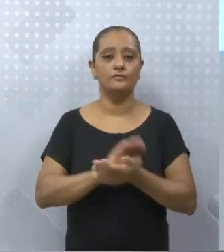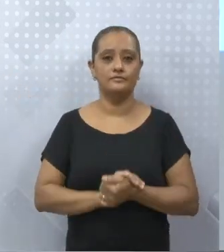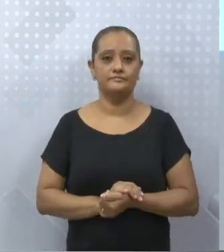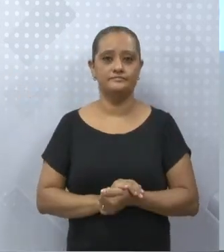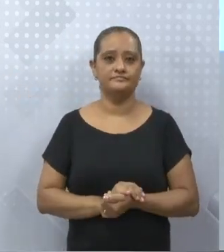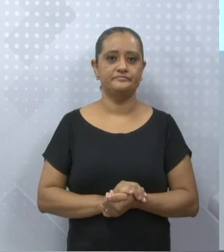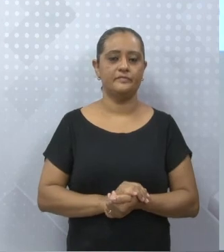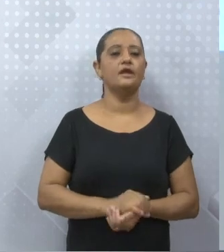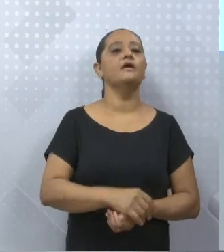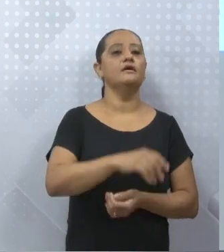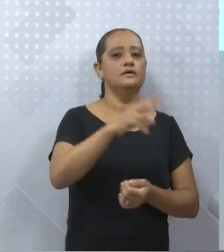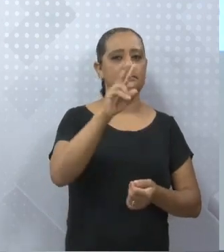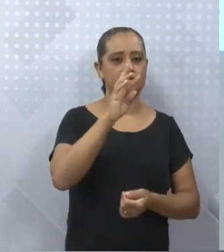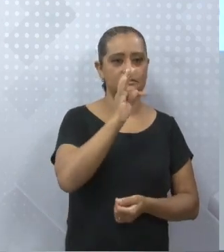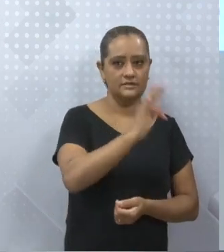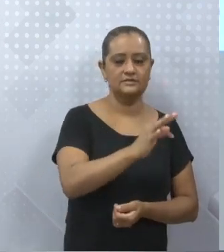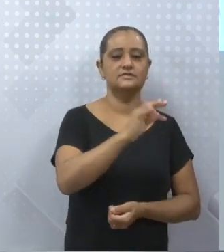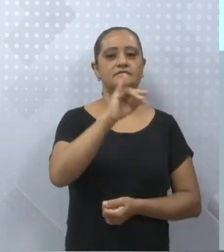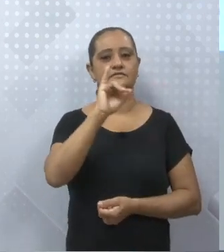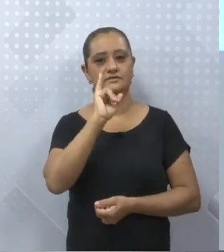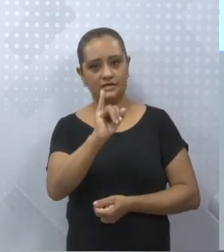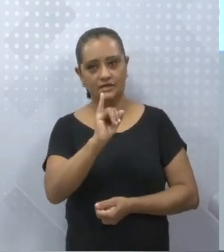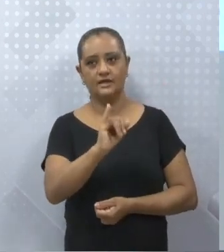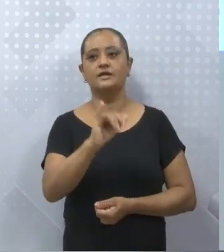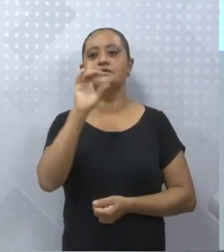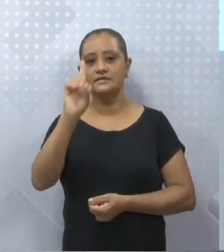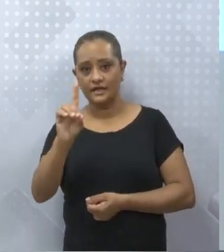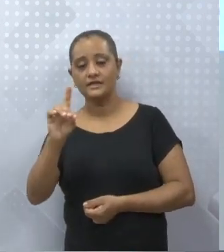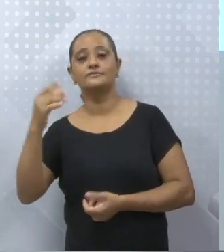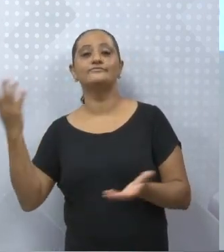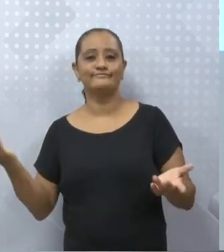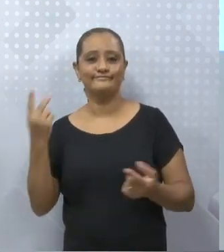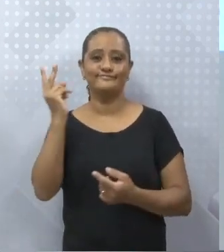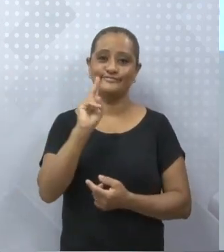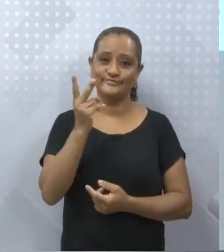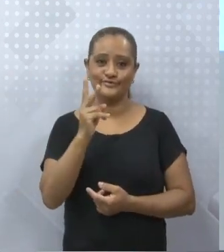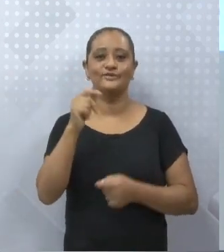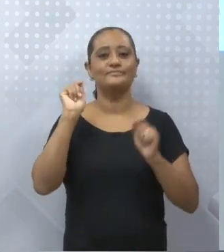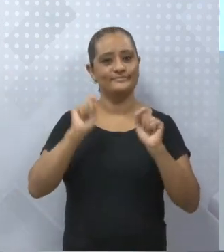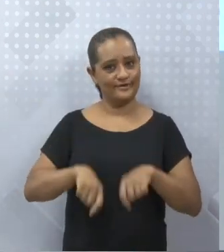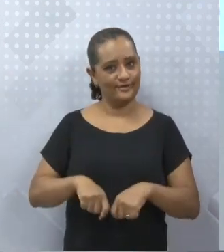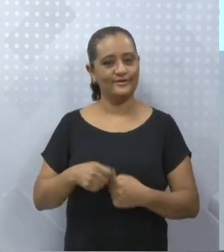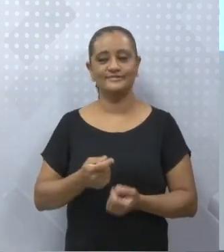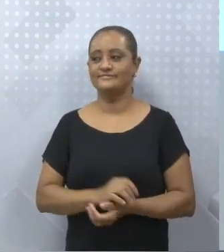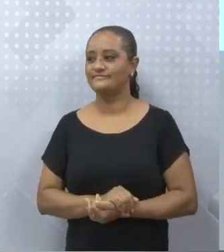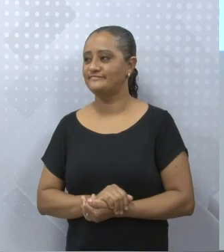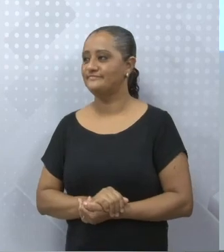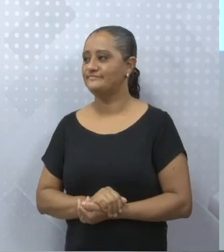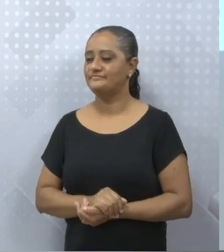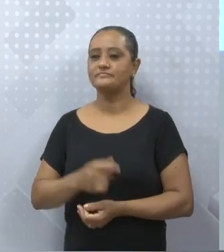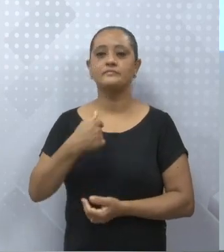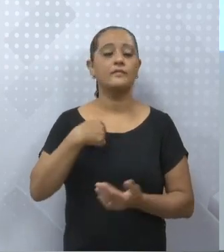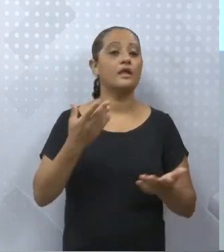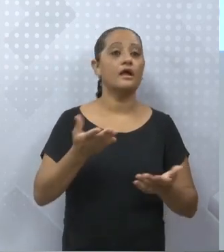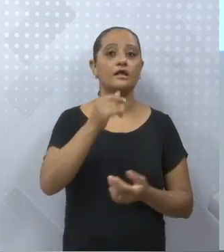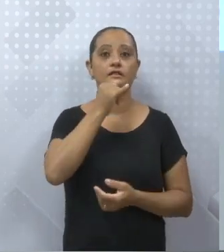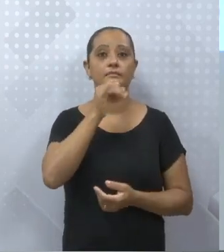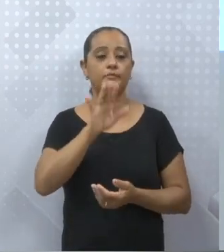transitivo direto e indireto. Transitivo direto e indireto. Porque eu fiz a pergunta. Daniel oferecia. Oferecia o quê?